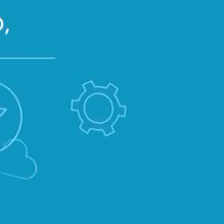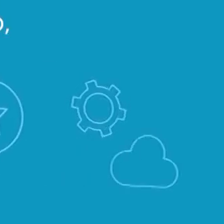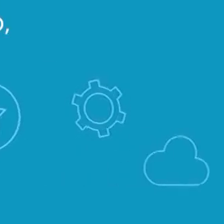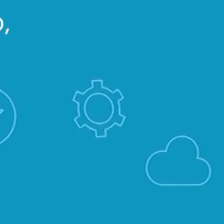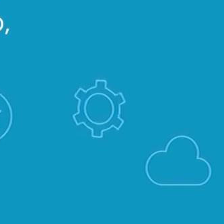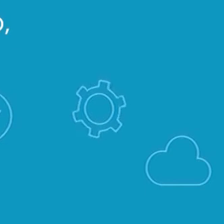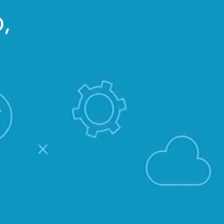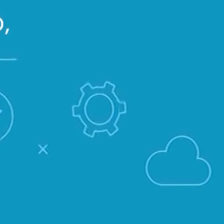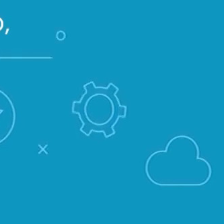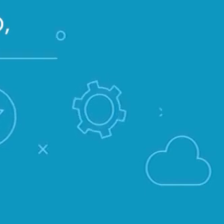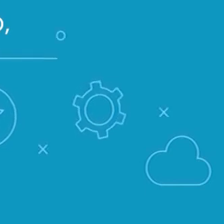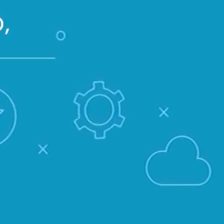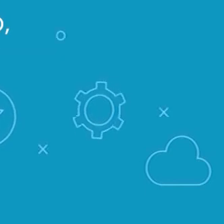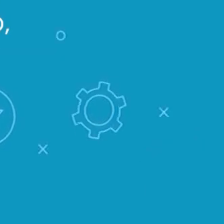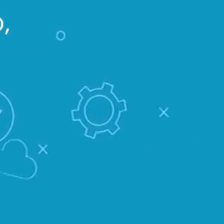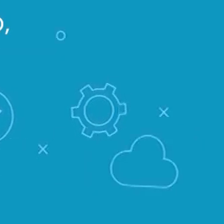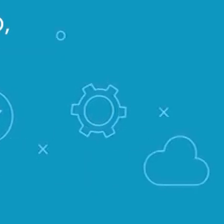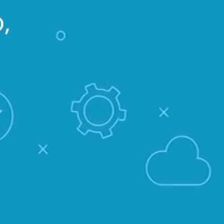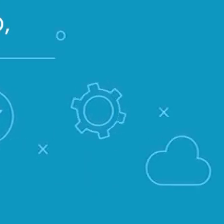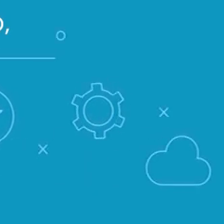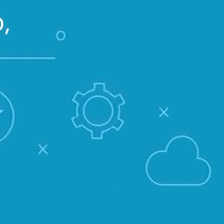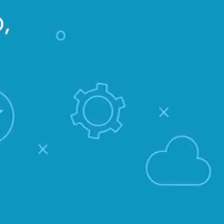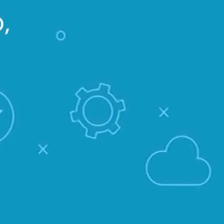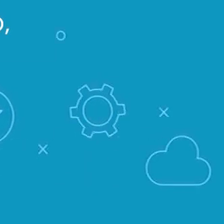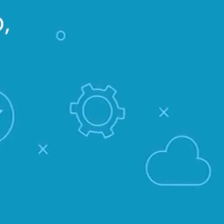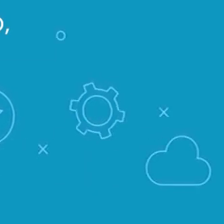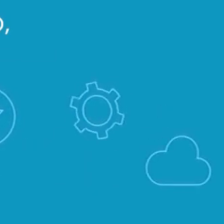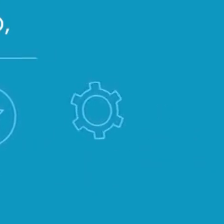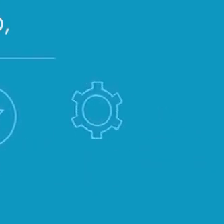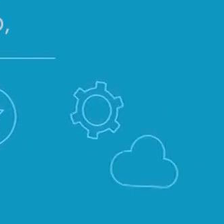Quintena Coelho